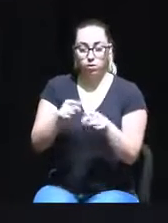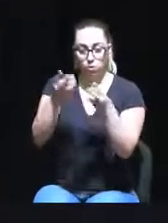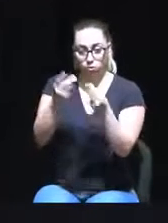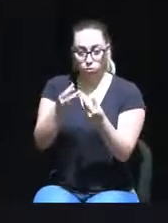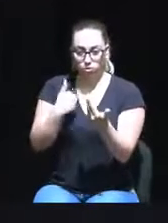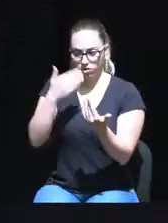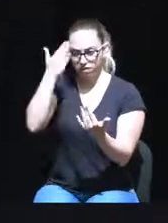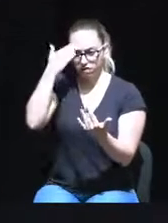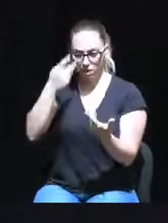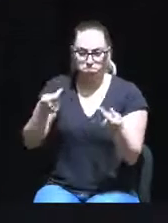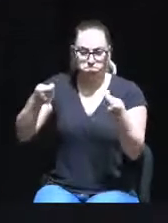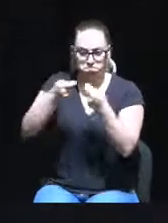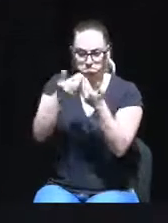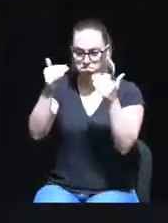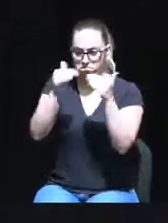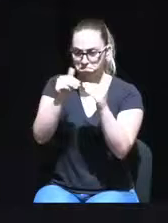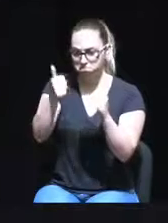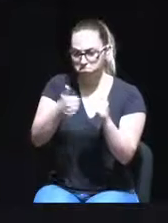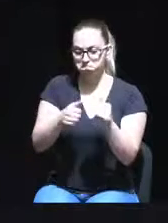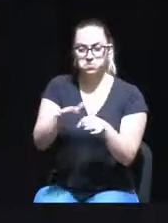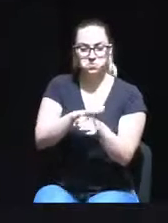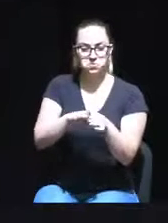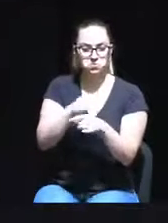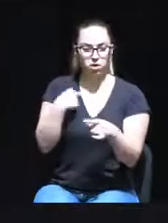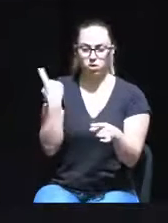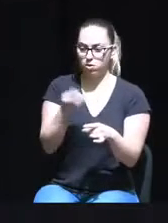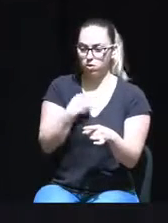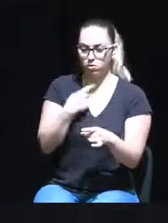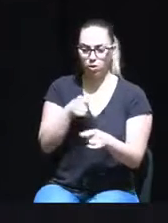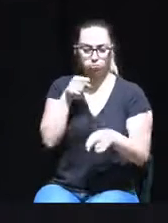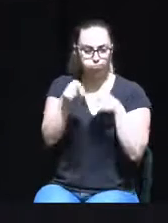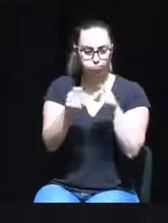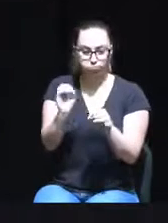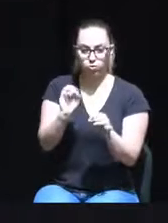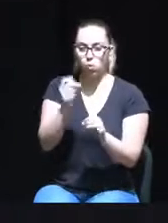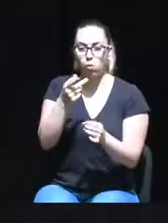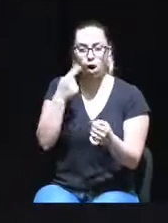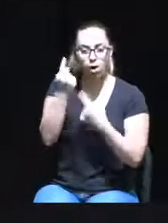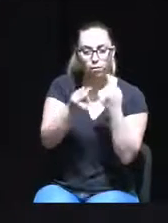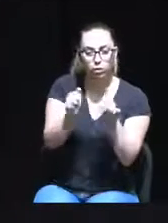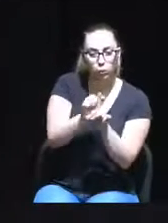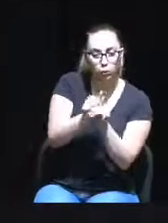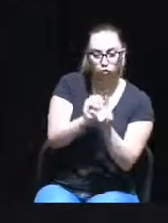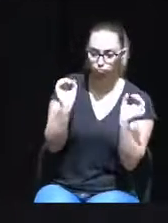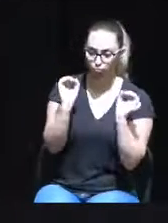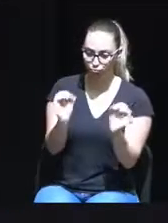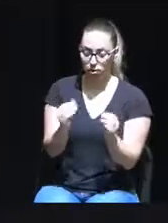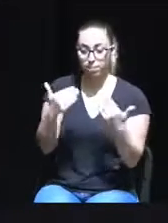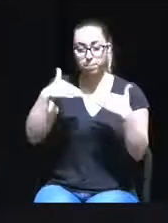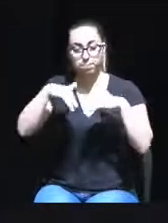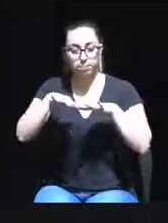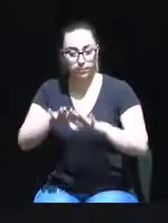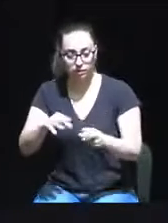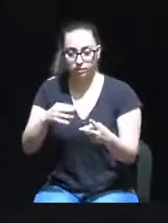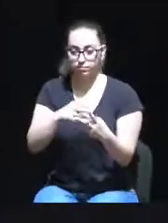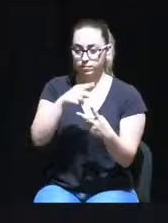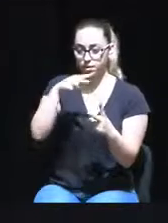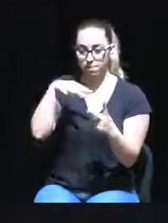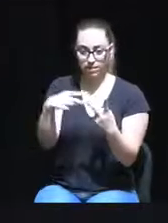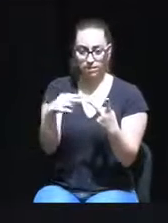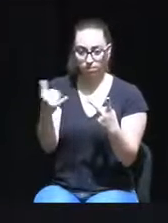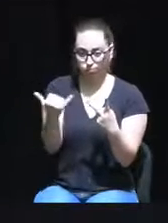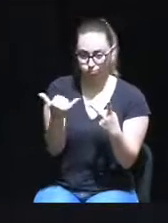parecerem equilibradas, neste particular contexto não manifestamos reservas ou teremos reparos a apontar. Contudo, numa segunda